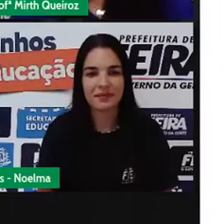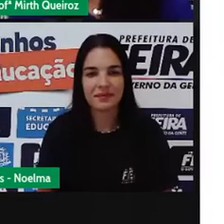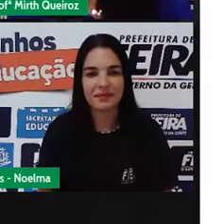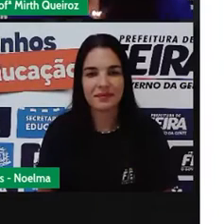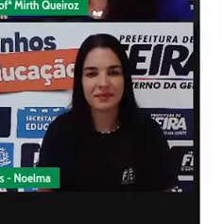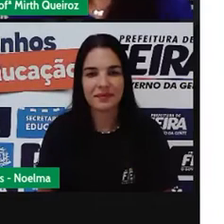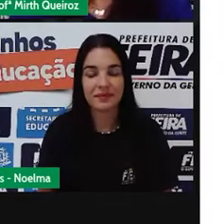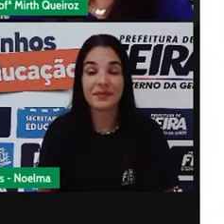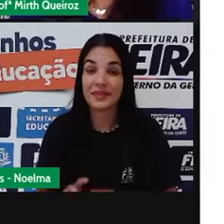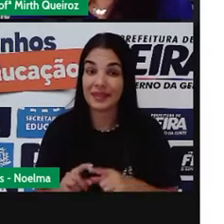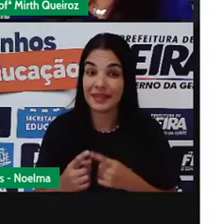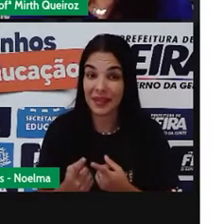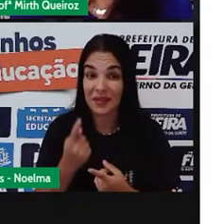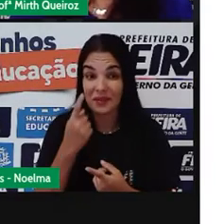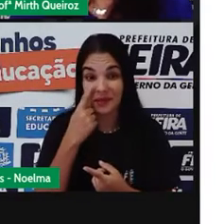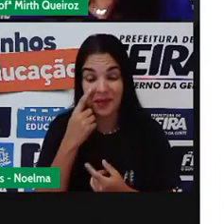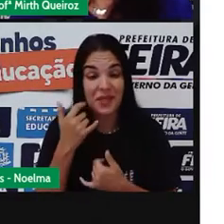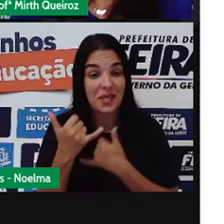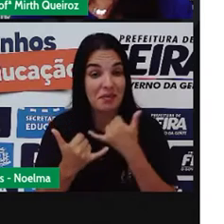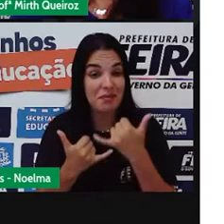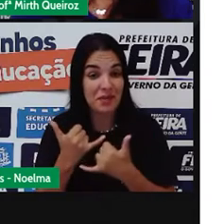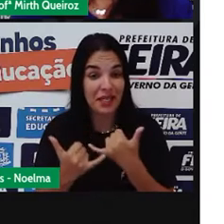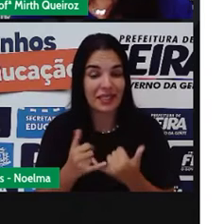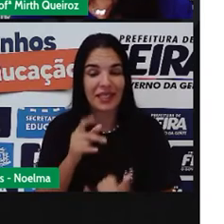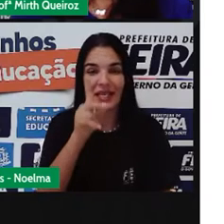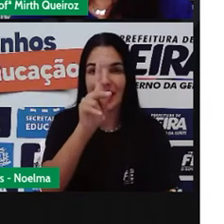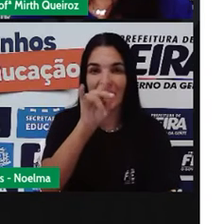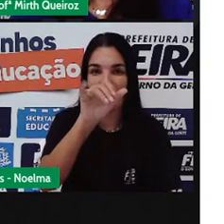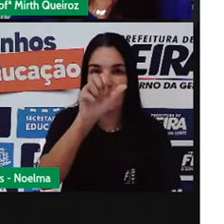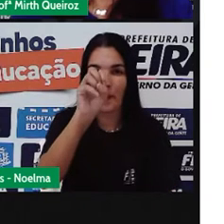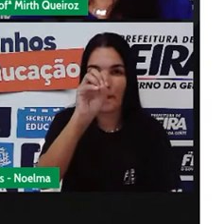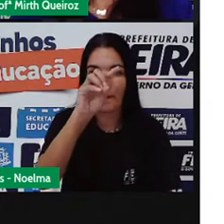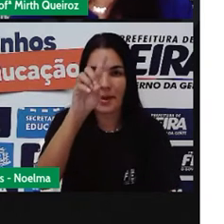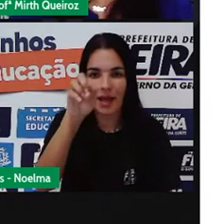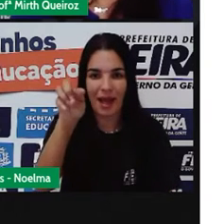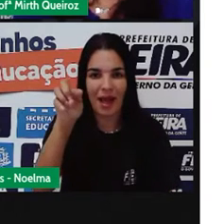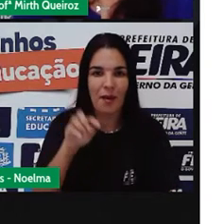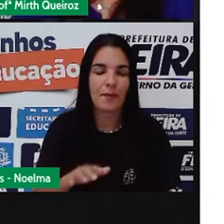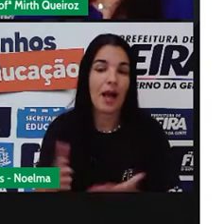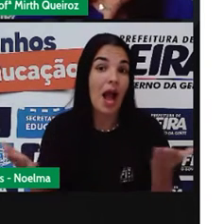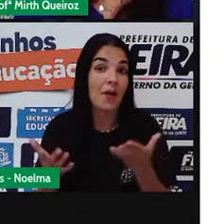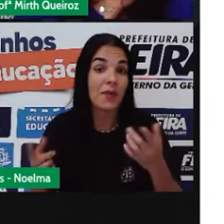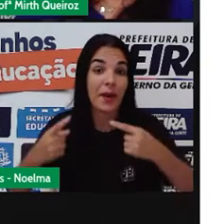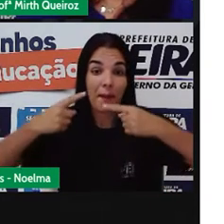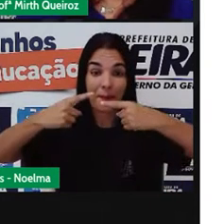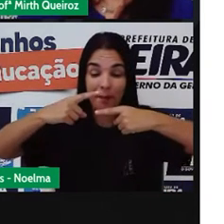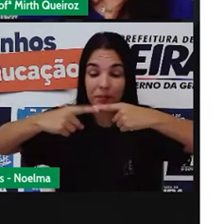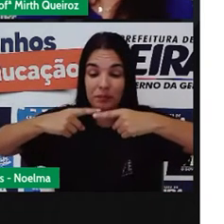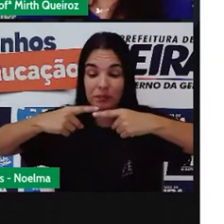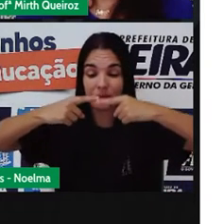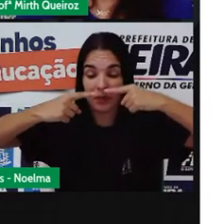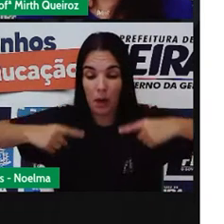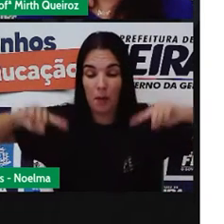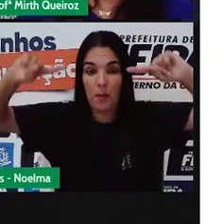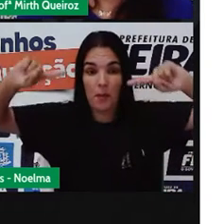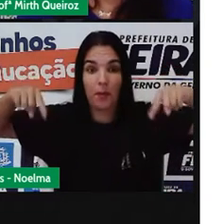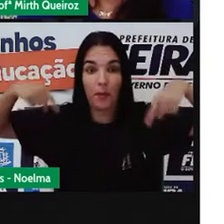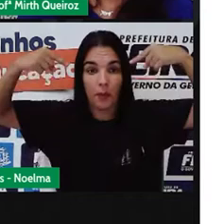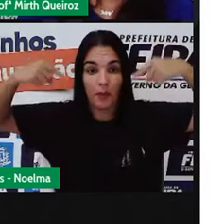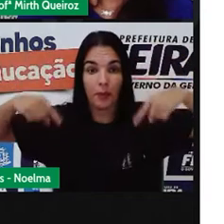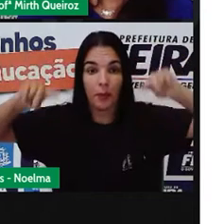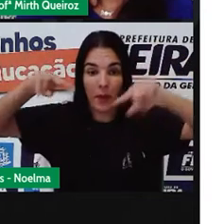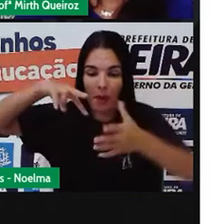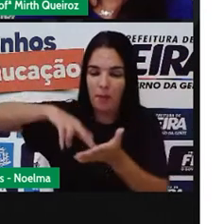Essa aí foi a brincadeira de pião Cuar corda também é uma